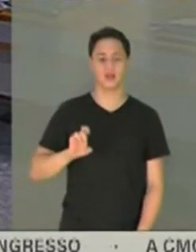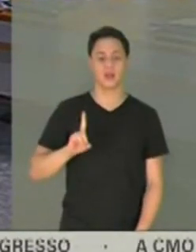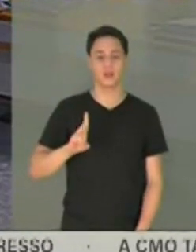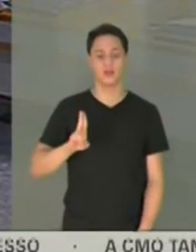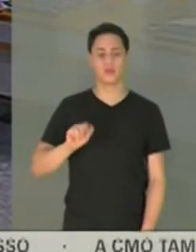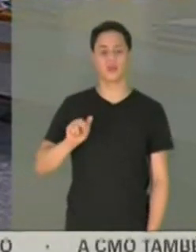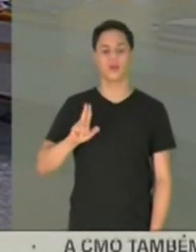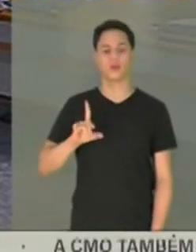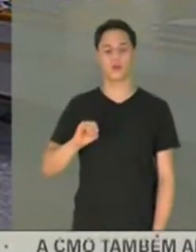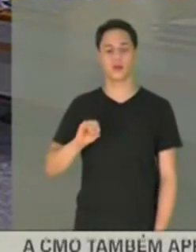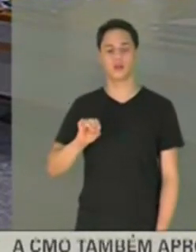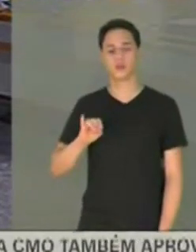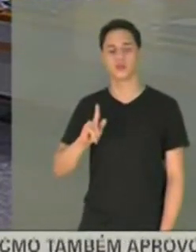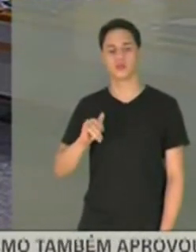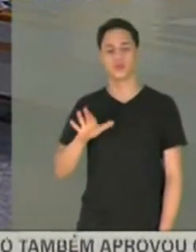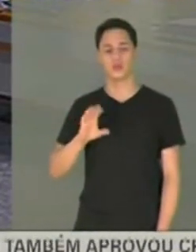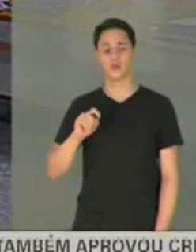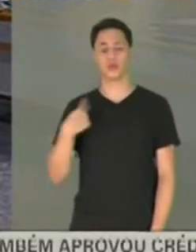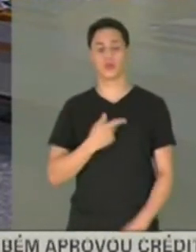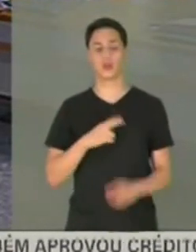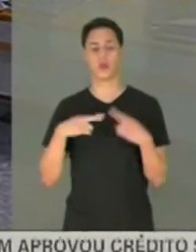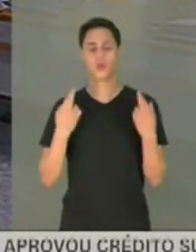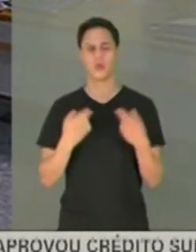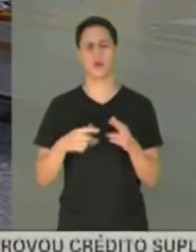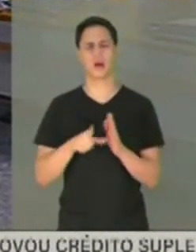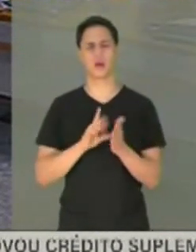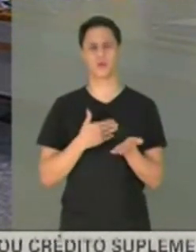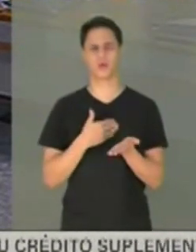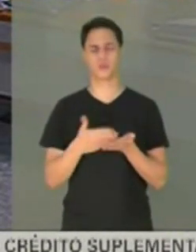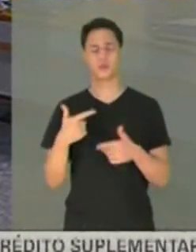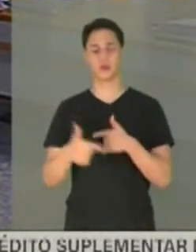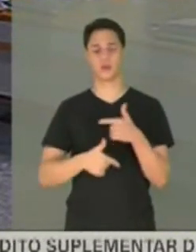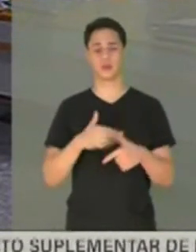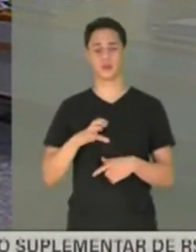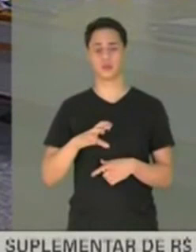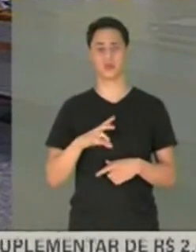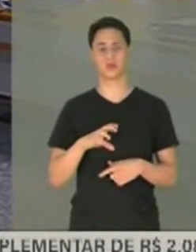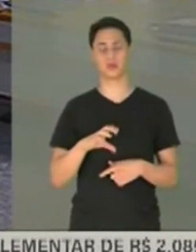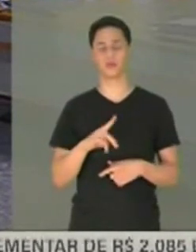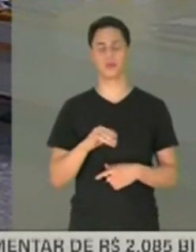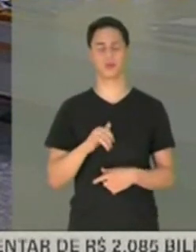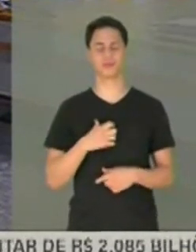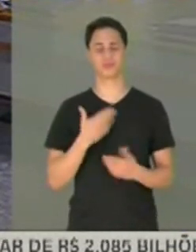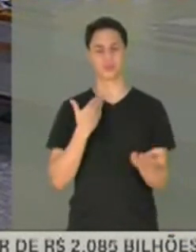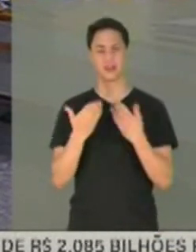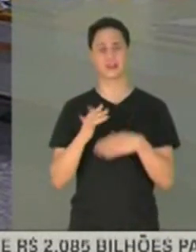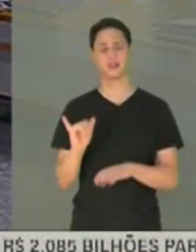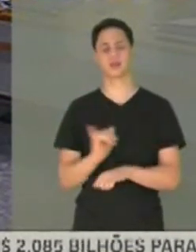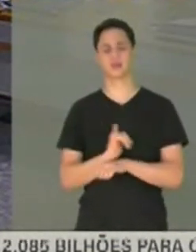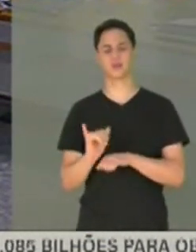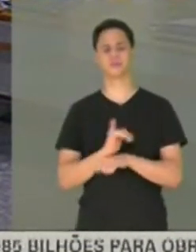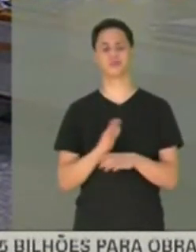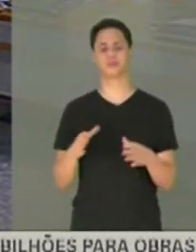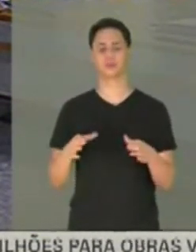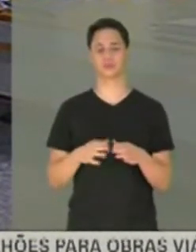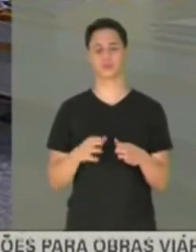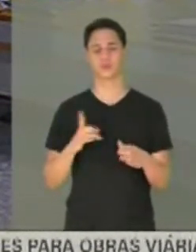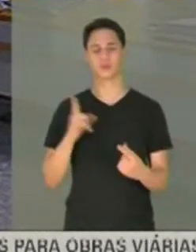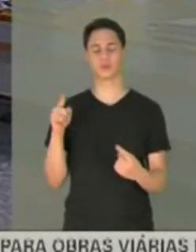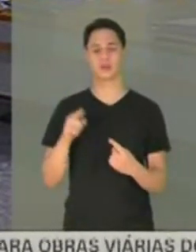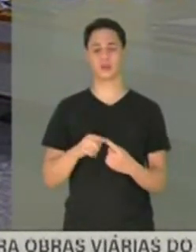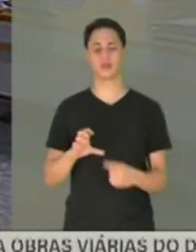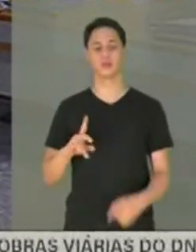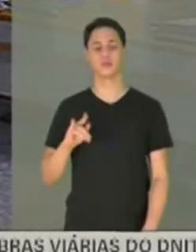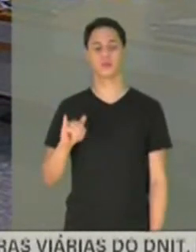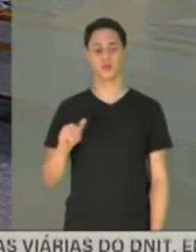tivemos uma reunião antes do início dos trabalhos da CPI para discutirmos estratégias conjuntas para que a CPI do